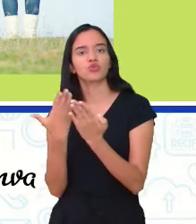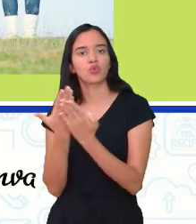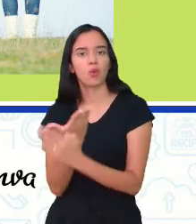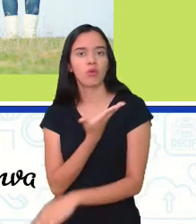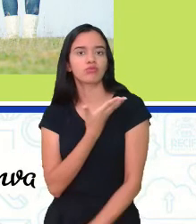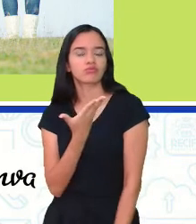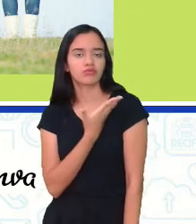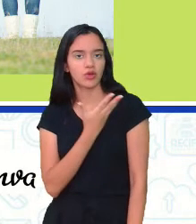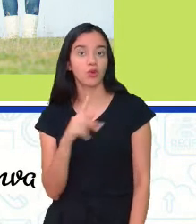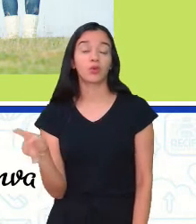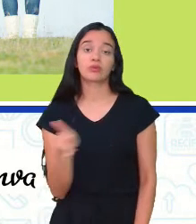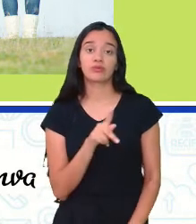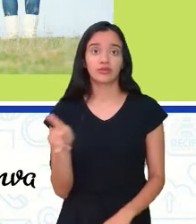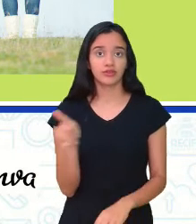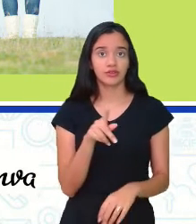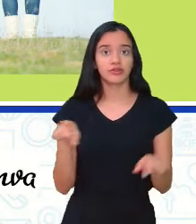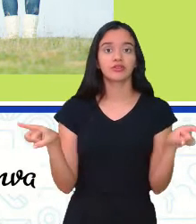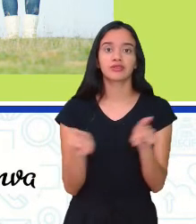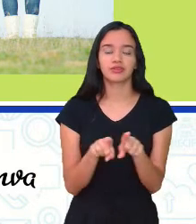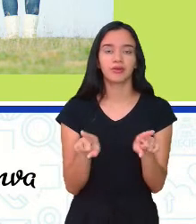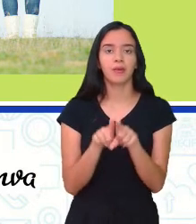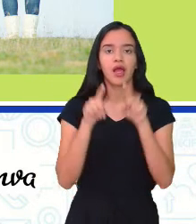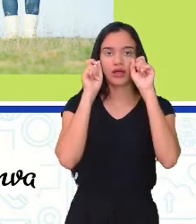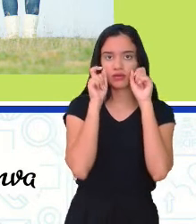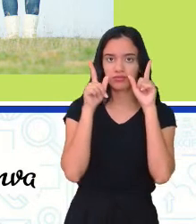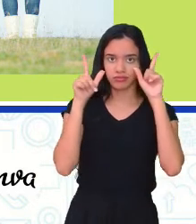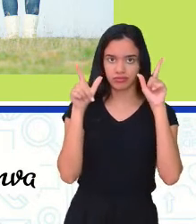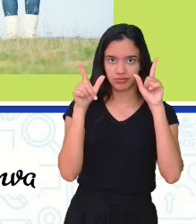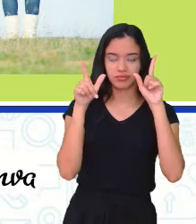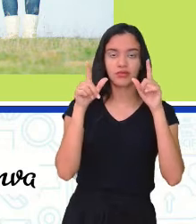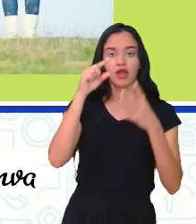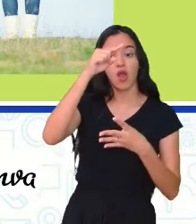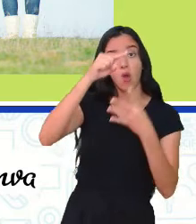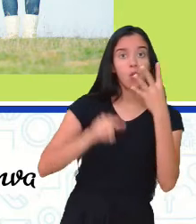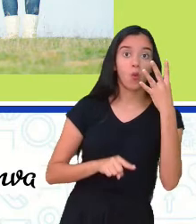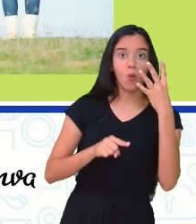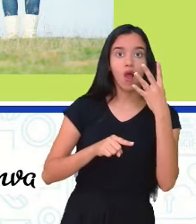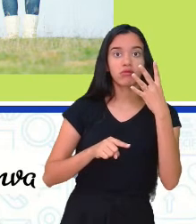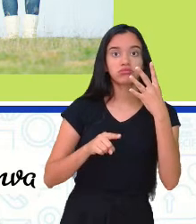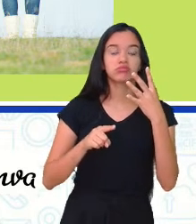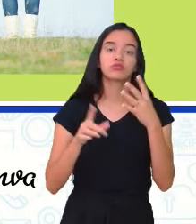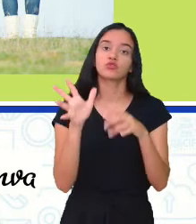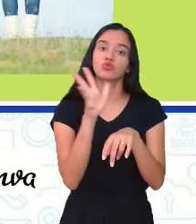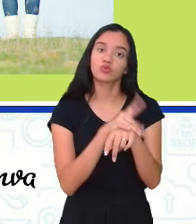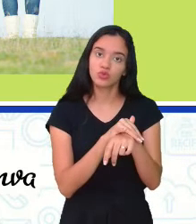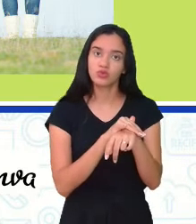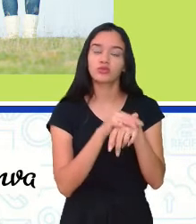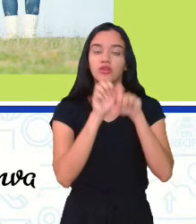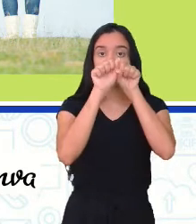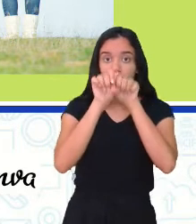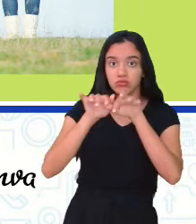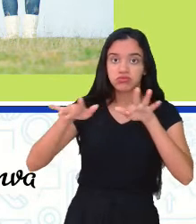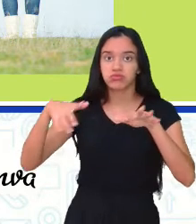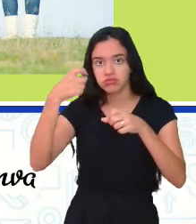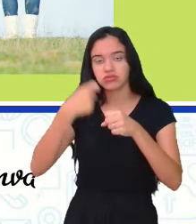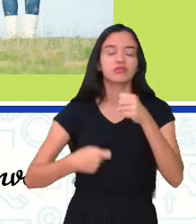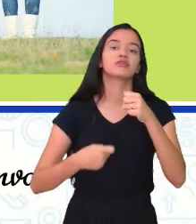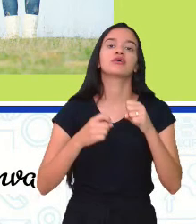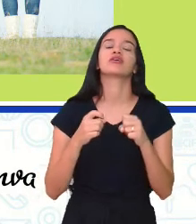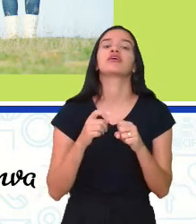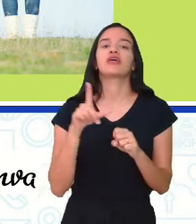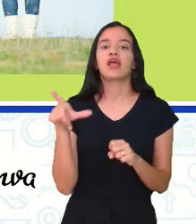colegas, com os professores, já nos alertando dessas quatro aí, infecções sexualmente transmissíveis que